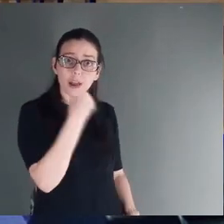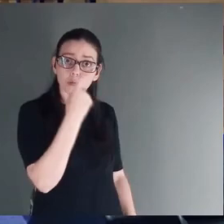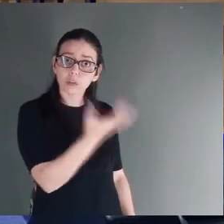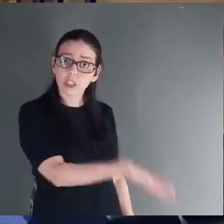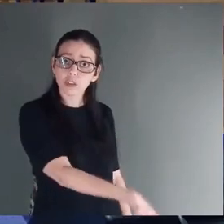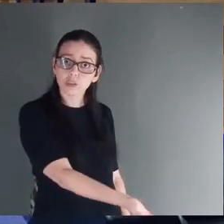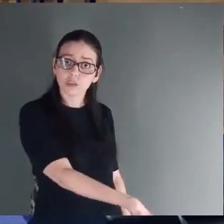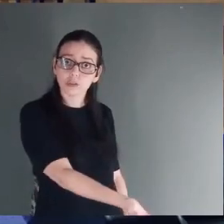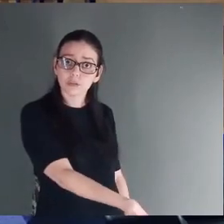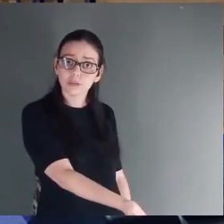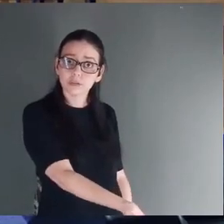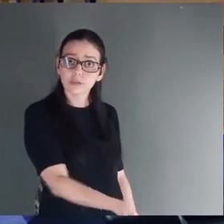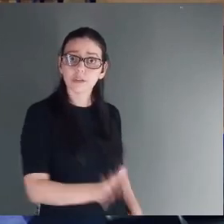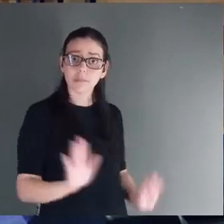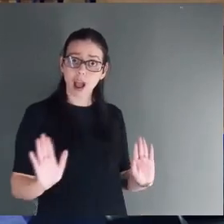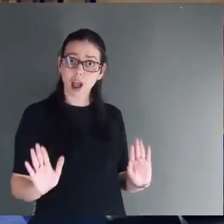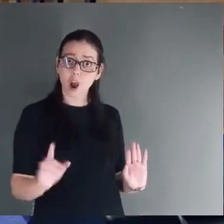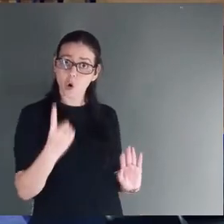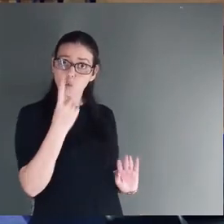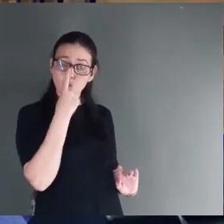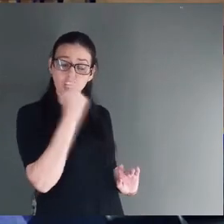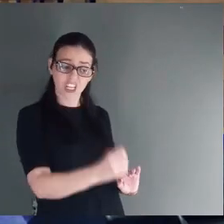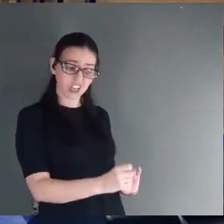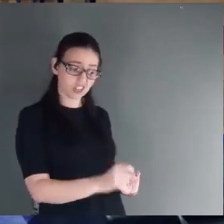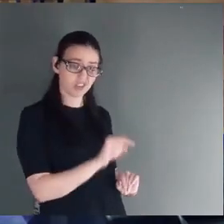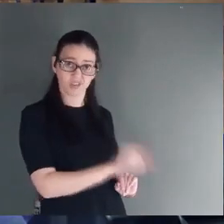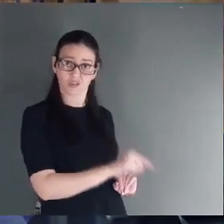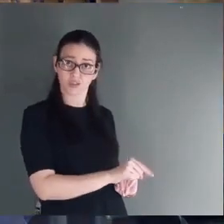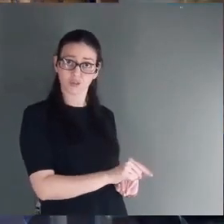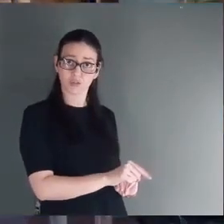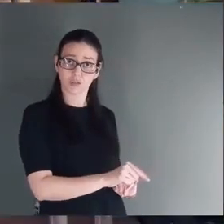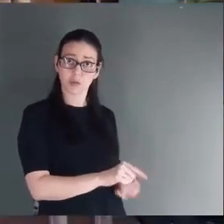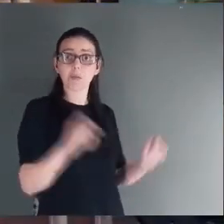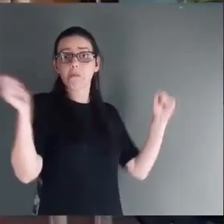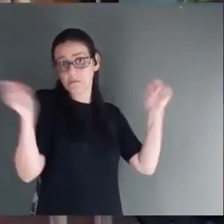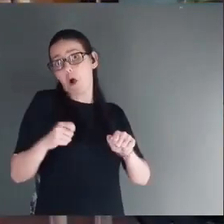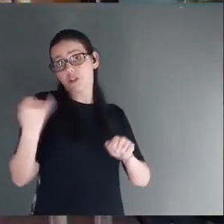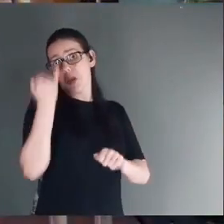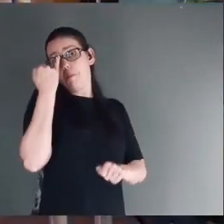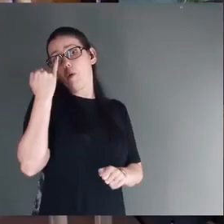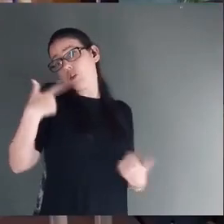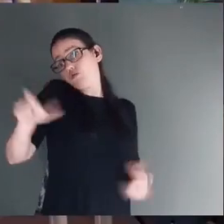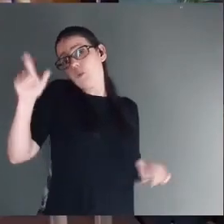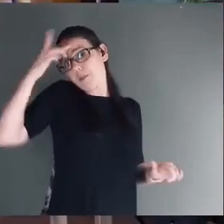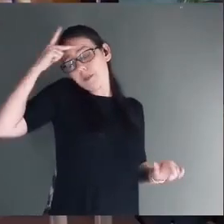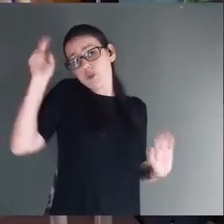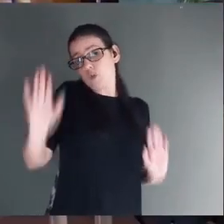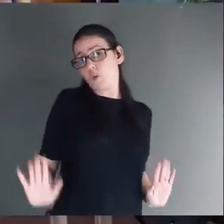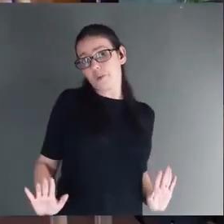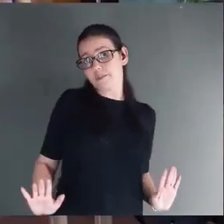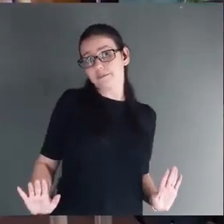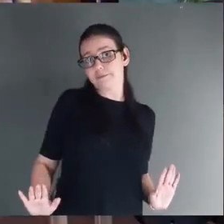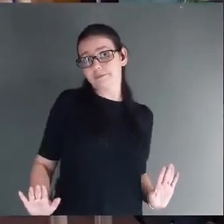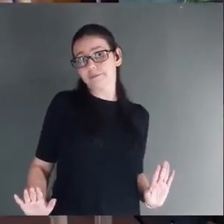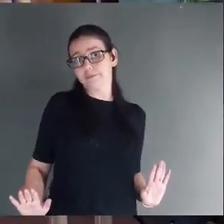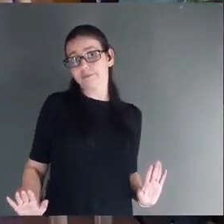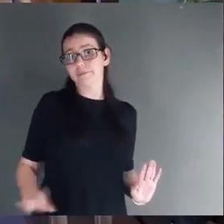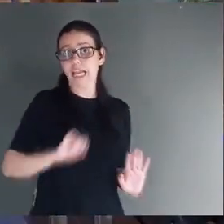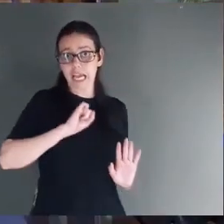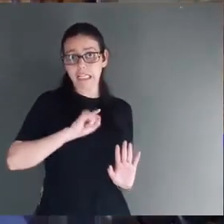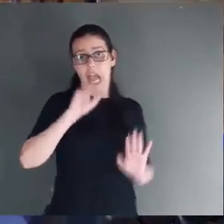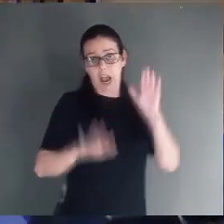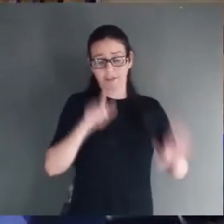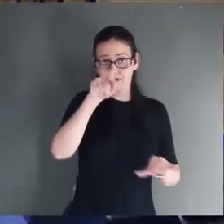O interessante é que o lixo de uma pessoa. Pode ser o tesouro de outra. Oh meu Deus do O